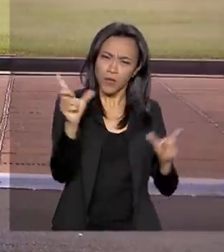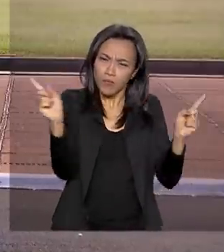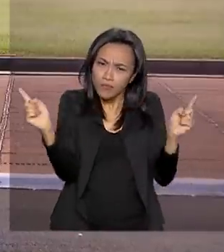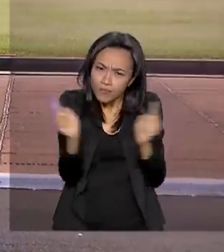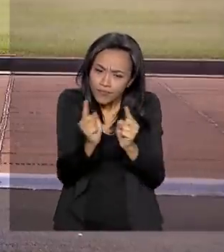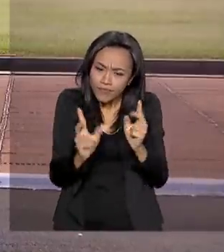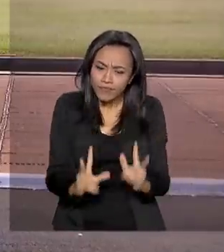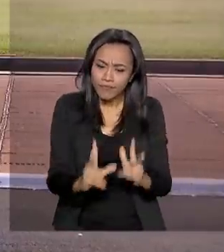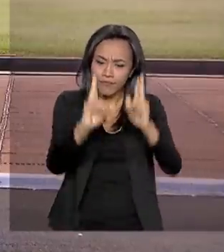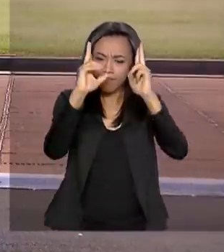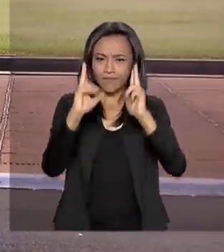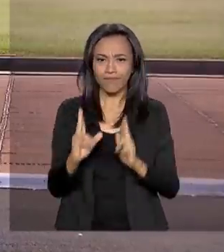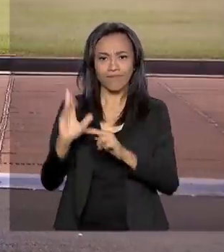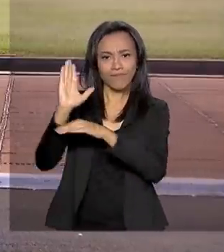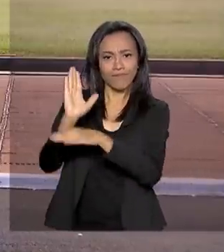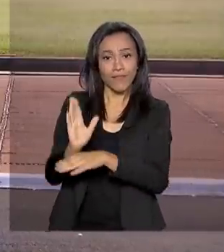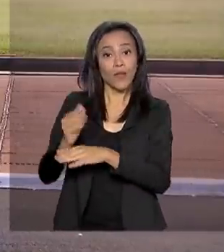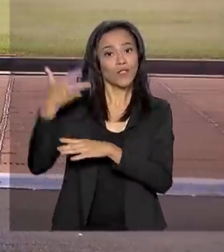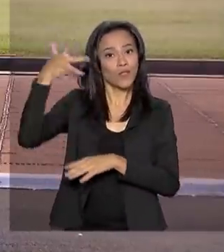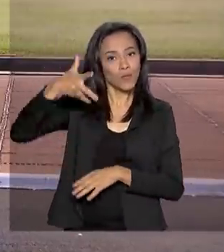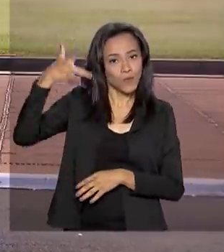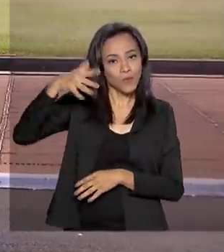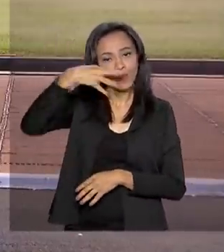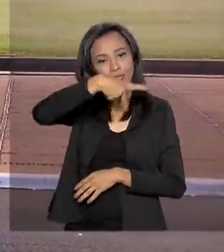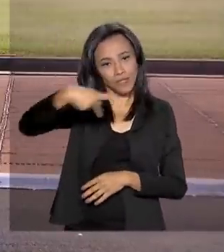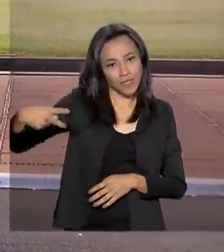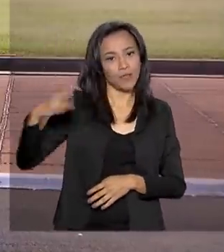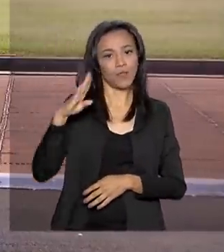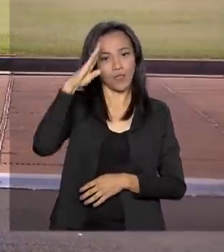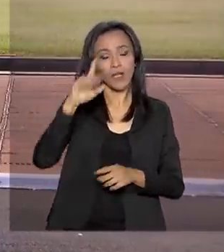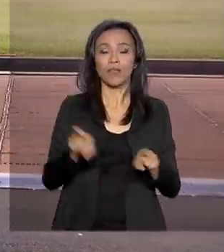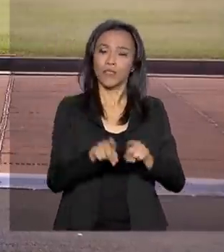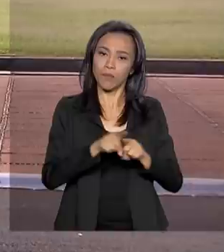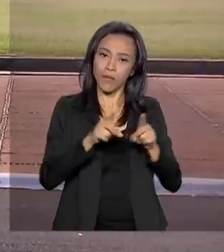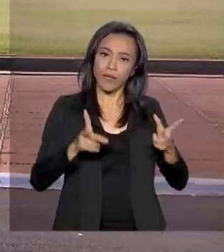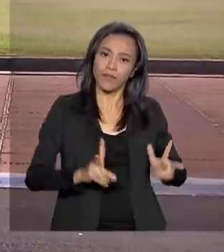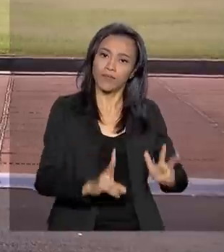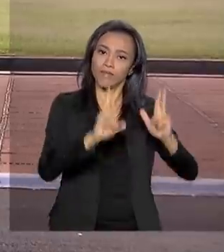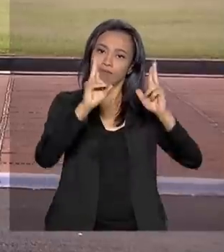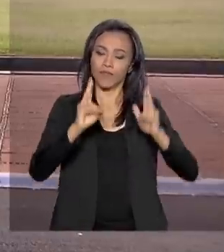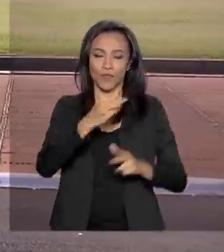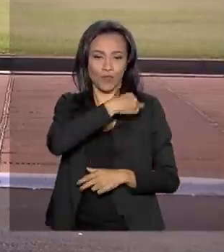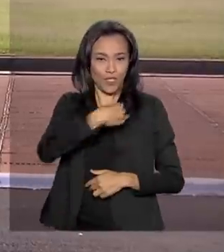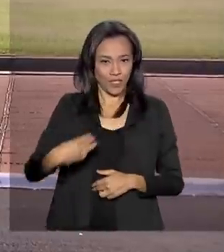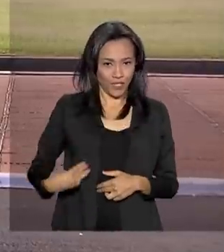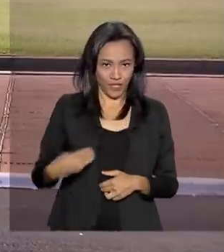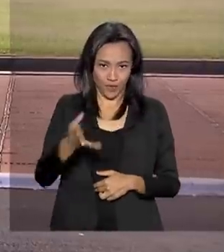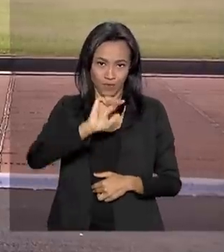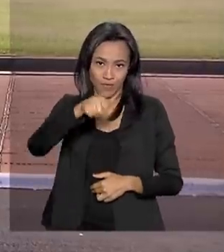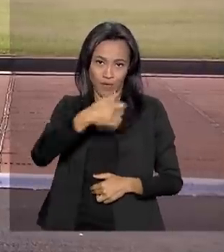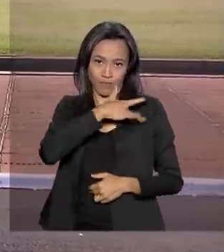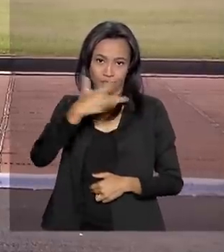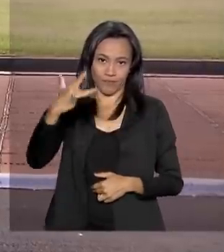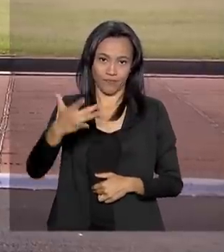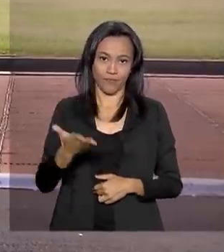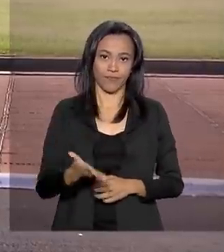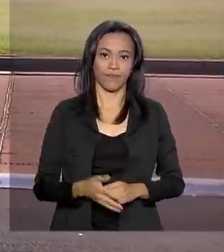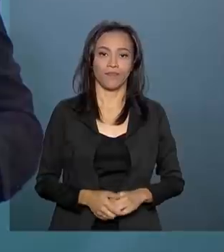trecho dos discursos do presidente Jair Bolsonaro e também do ministro da Casa Civil, Onyx Lorenzoni.